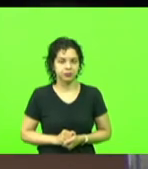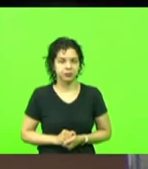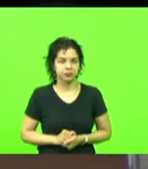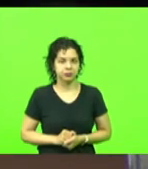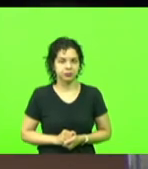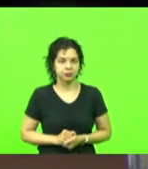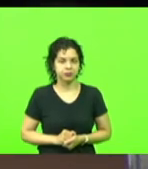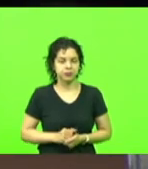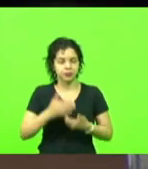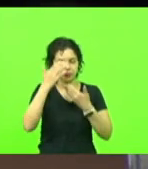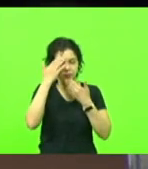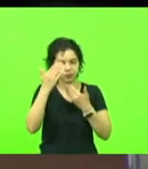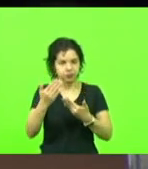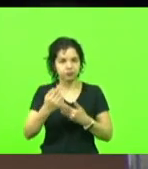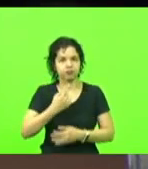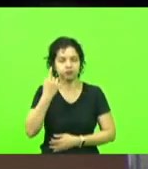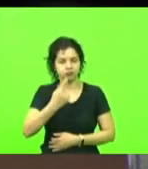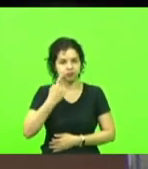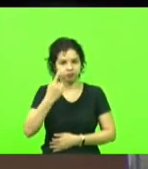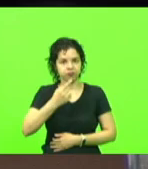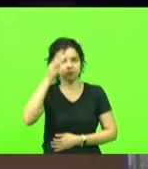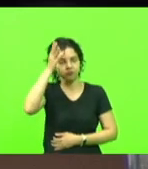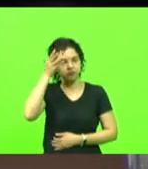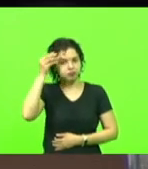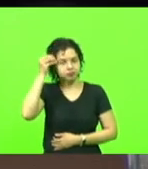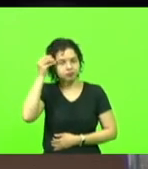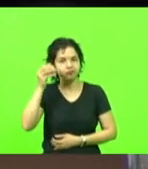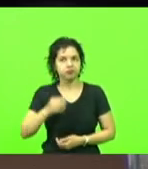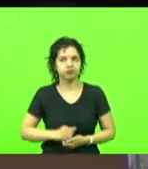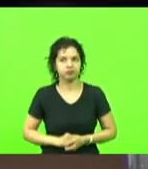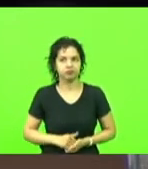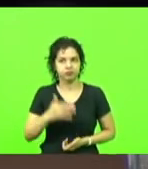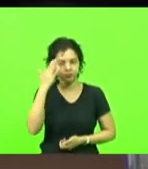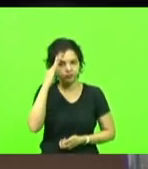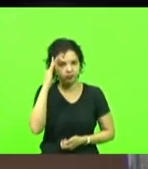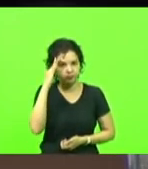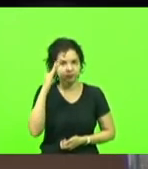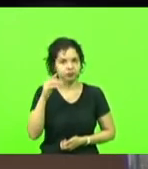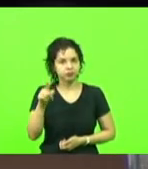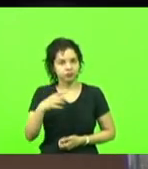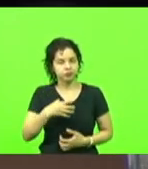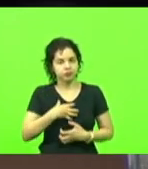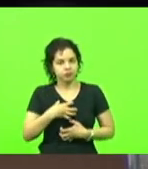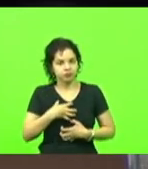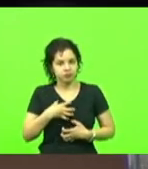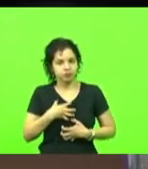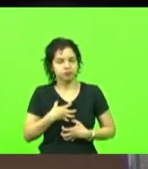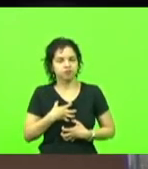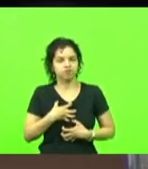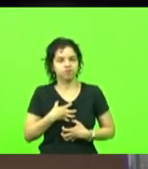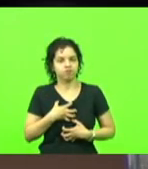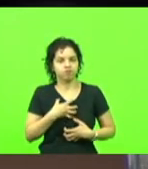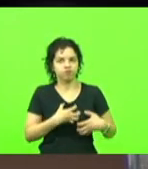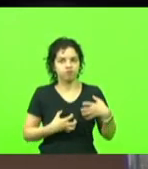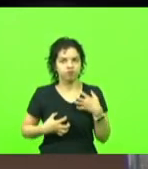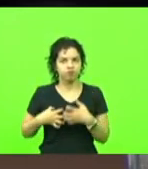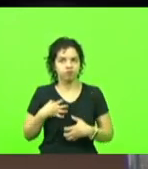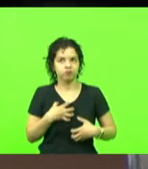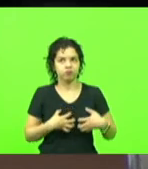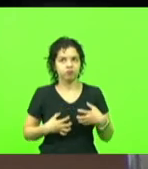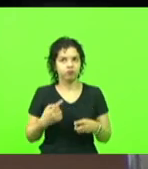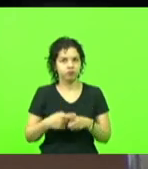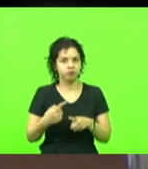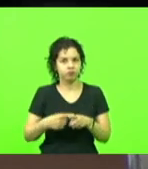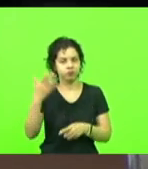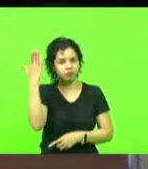Obrigado, senhora deputada Lucina Carminati. Consigo entender a sua revolta, até porque a promessa do governo era